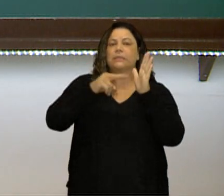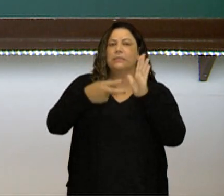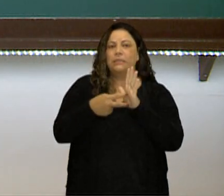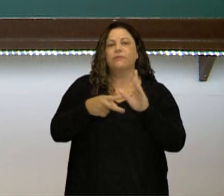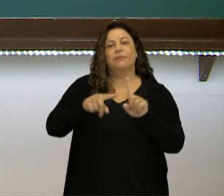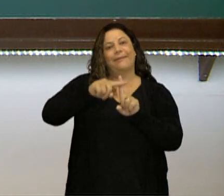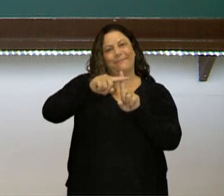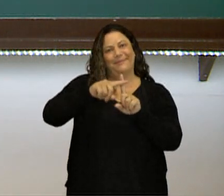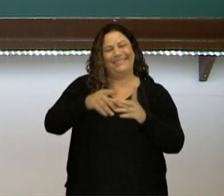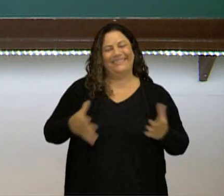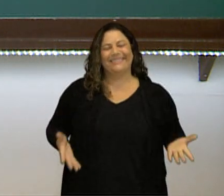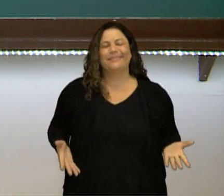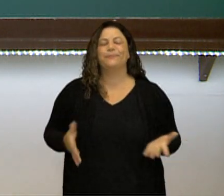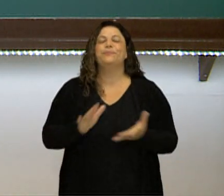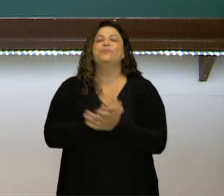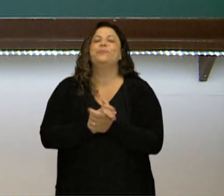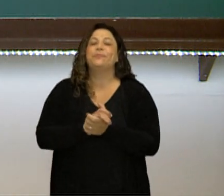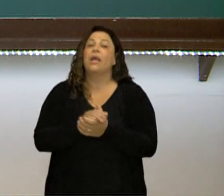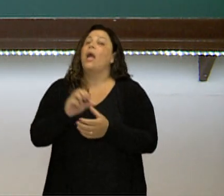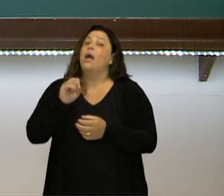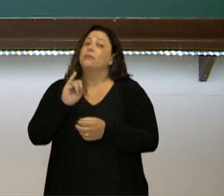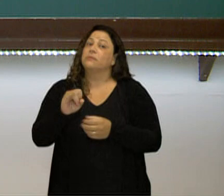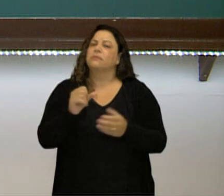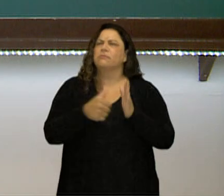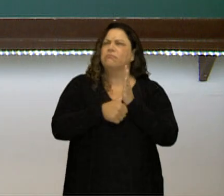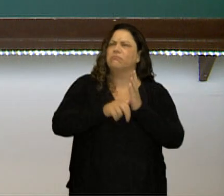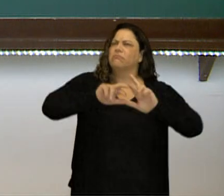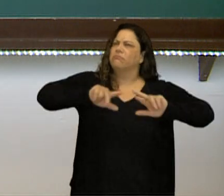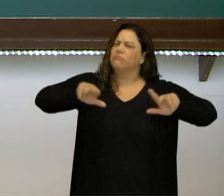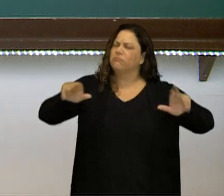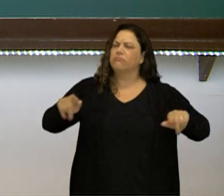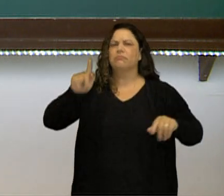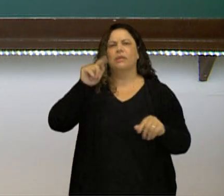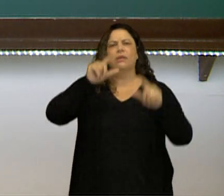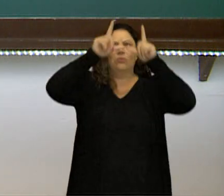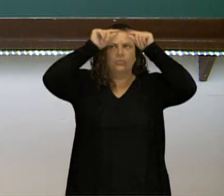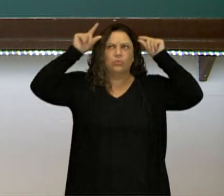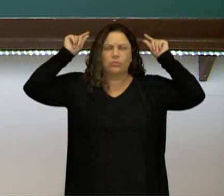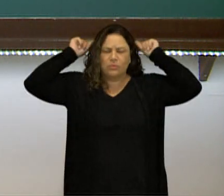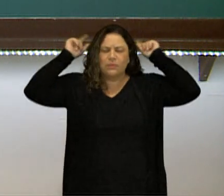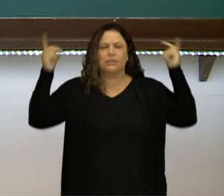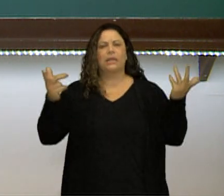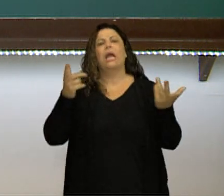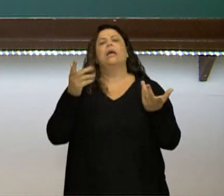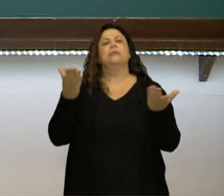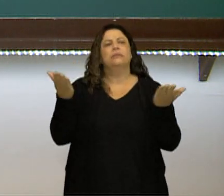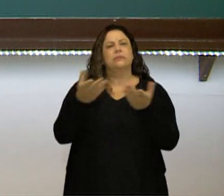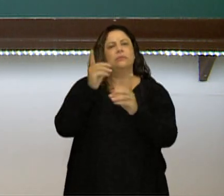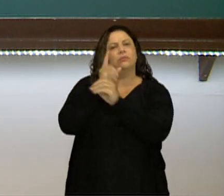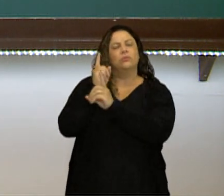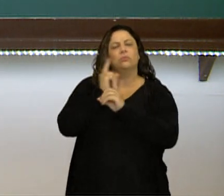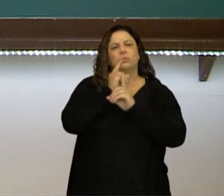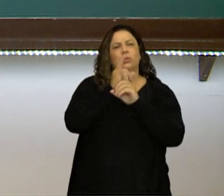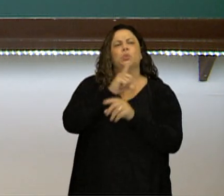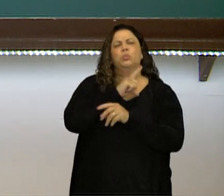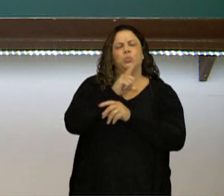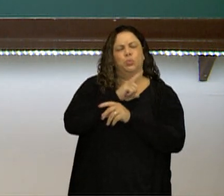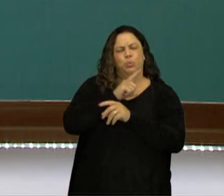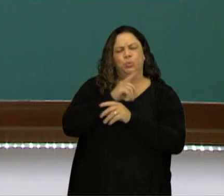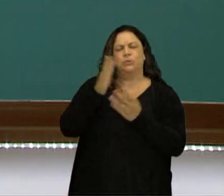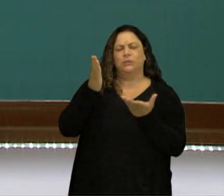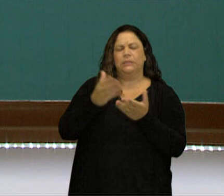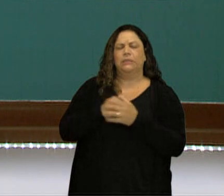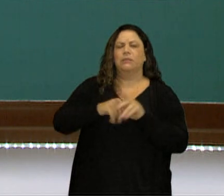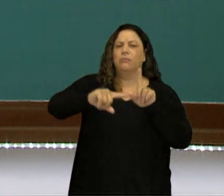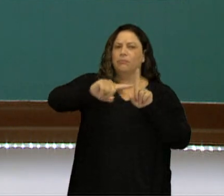mais. Então, se alguns documentos gregos, né? Da Grécia Antiga foram encontrados, tinha esse registro de